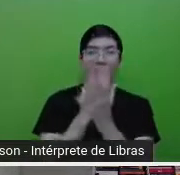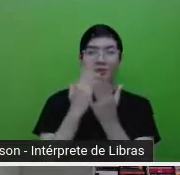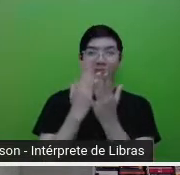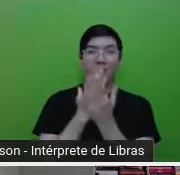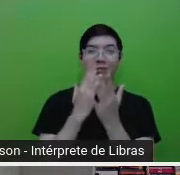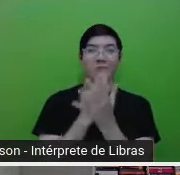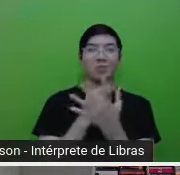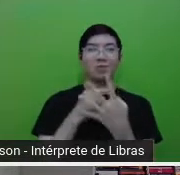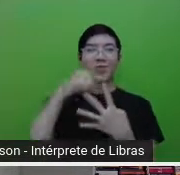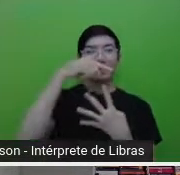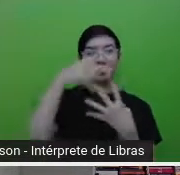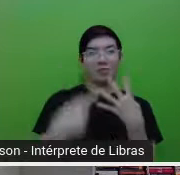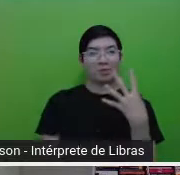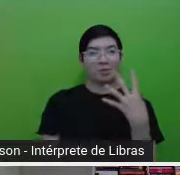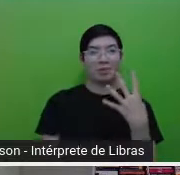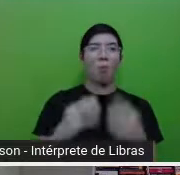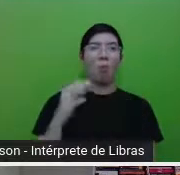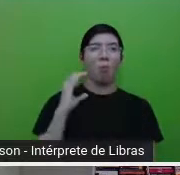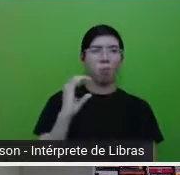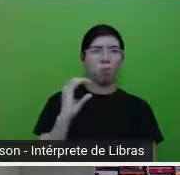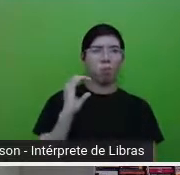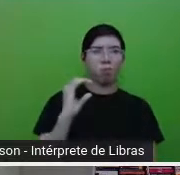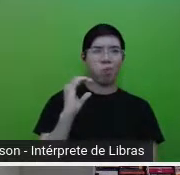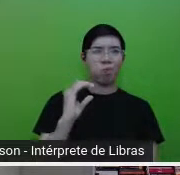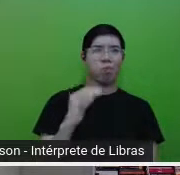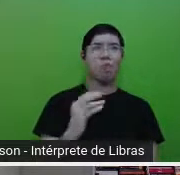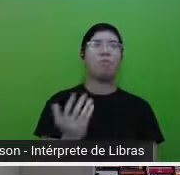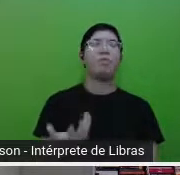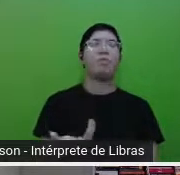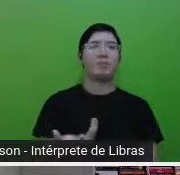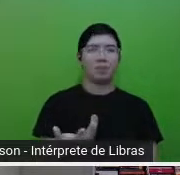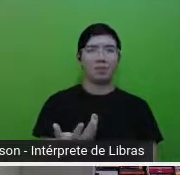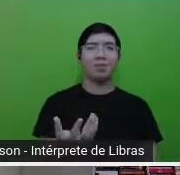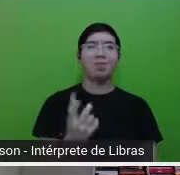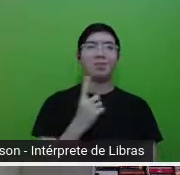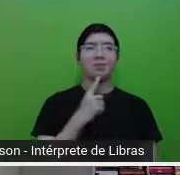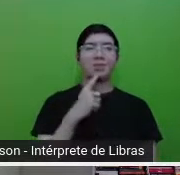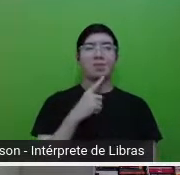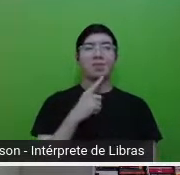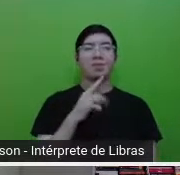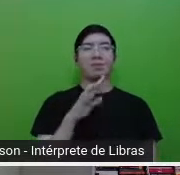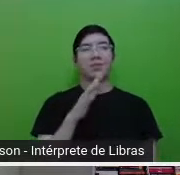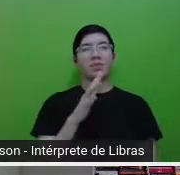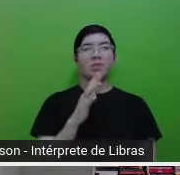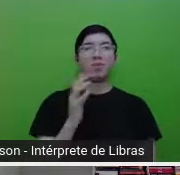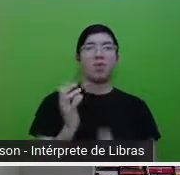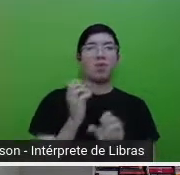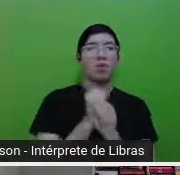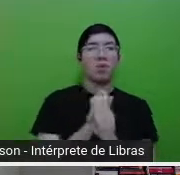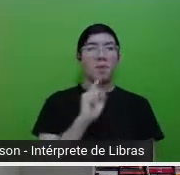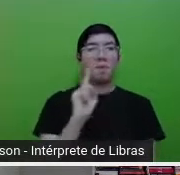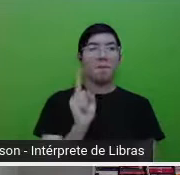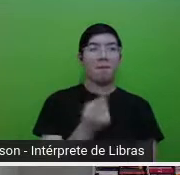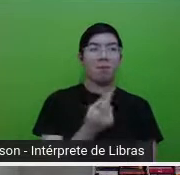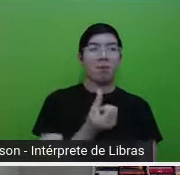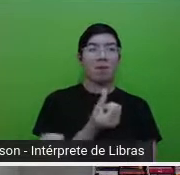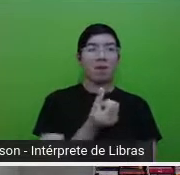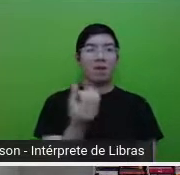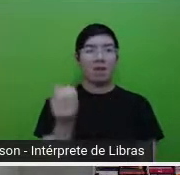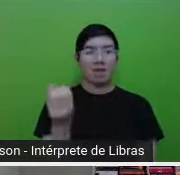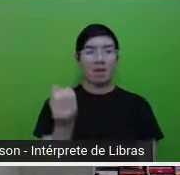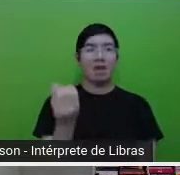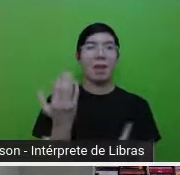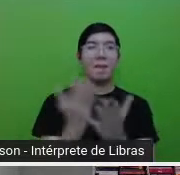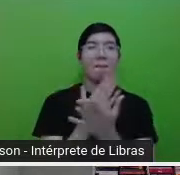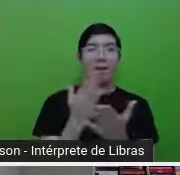quatro livros, que são bem volumosos, que somam ao todo em torno de 1.600 páginas. É o nosso Em Busca do Tempo